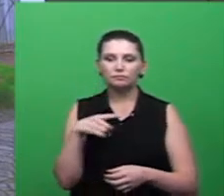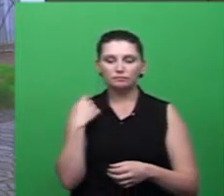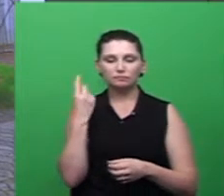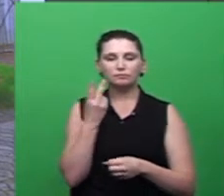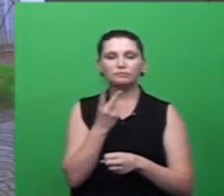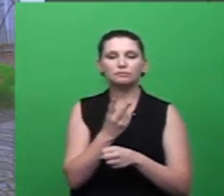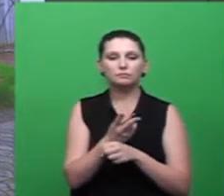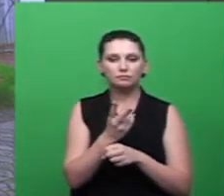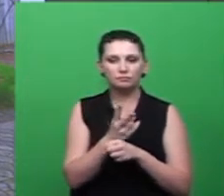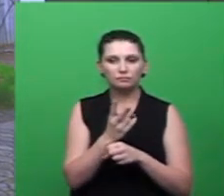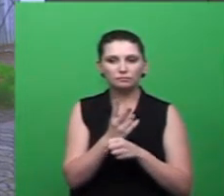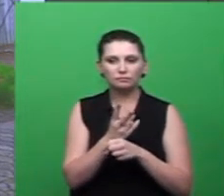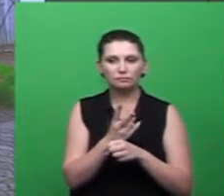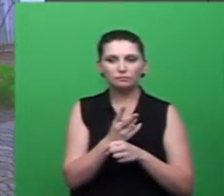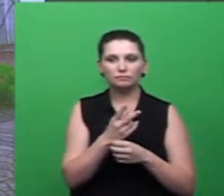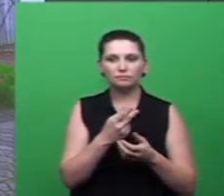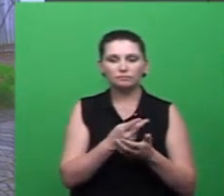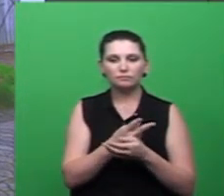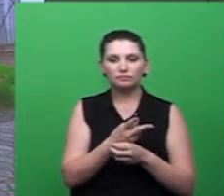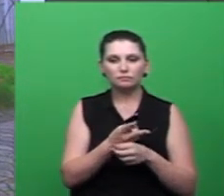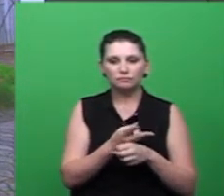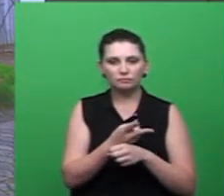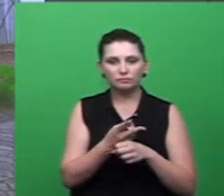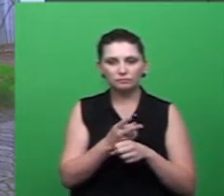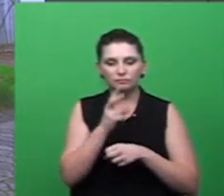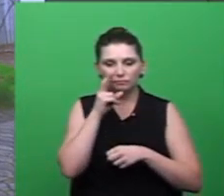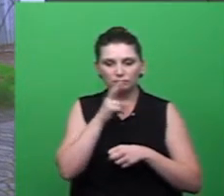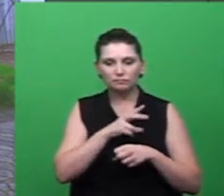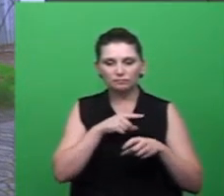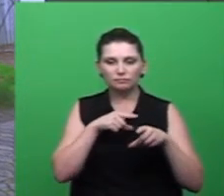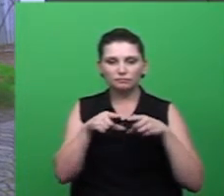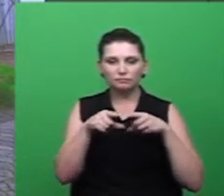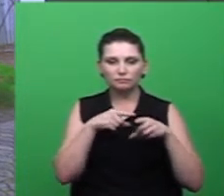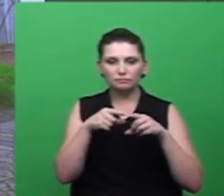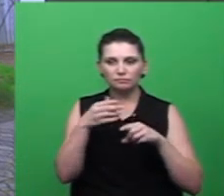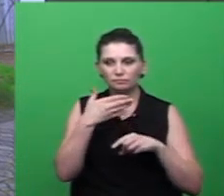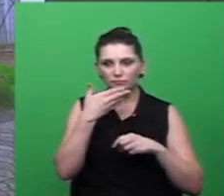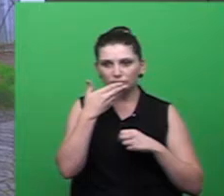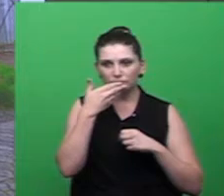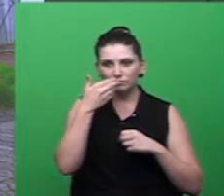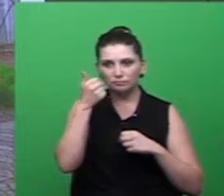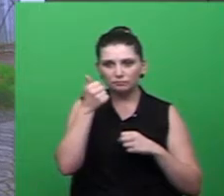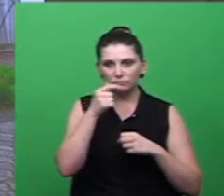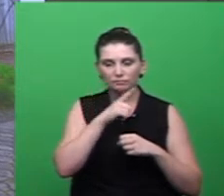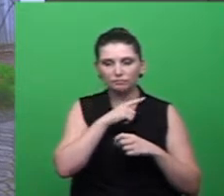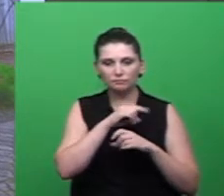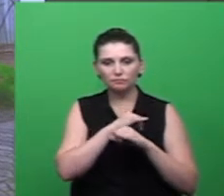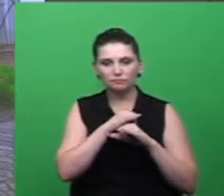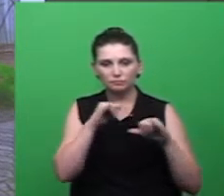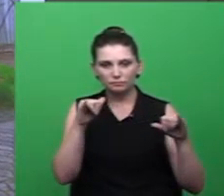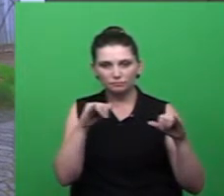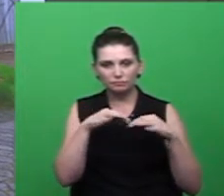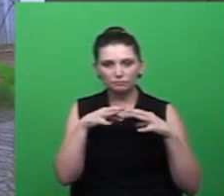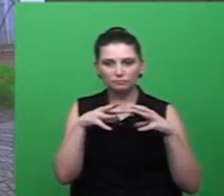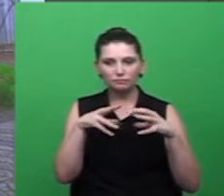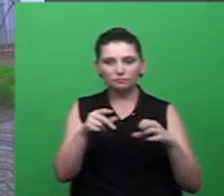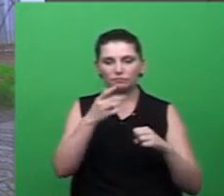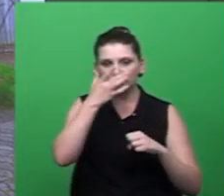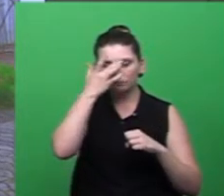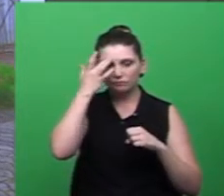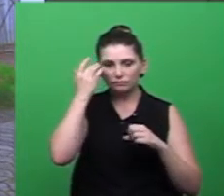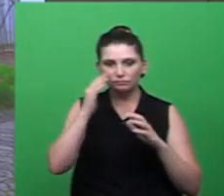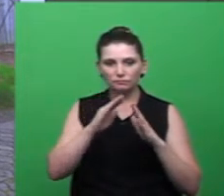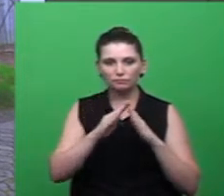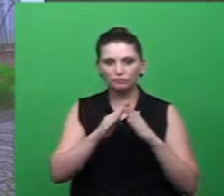escola e também fazendo um trabalho de levar a informação aos moradores, né, do entorno da escola.